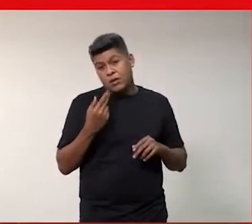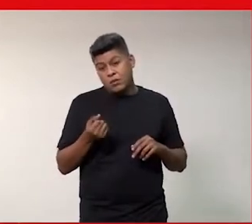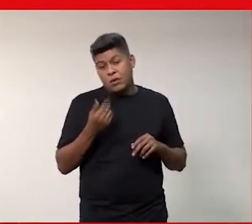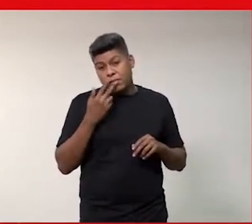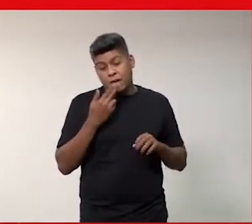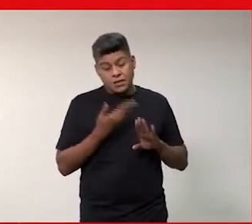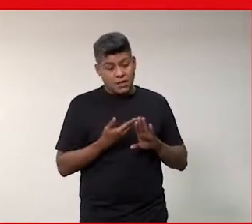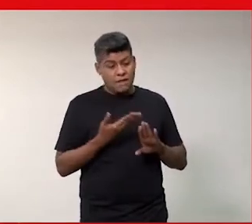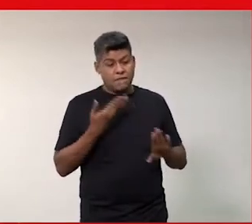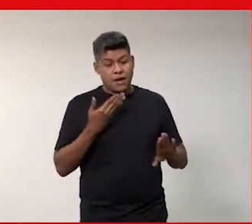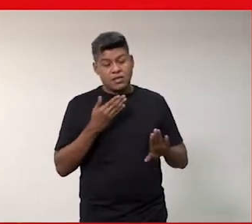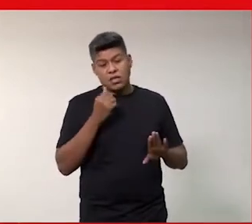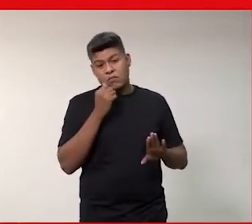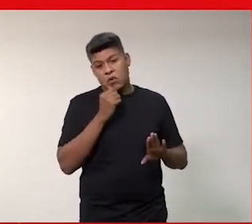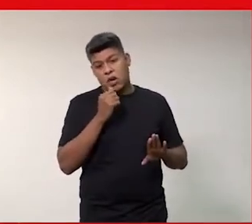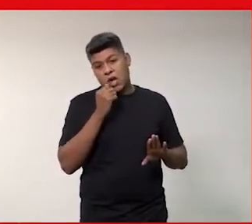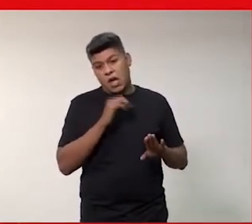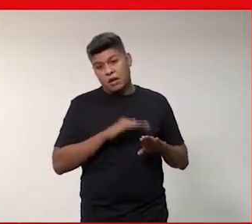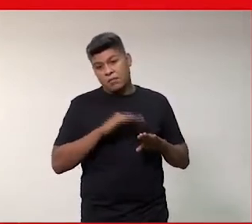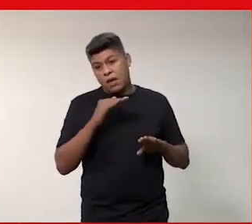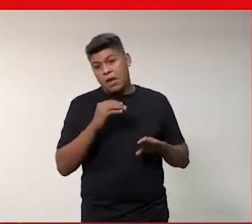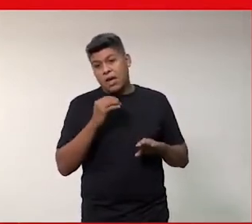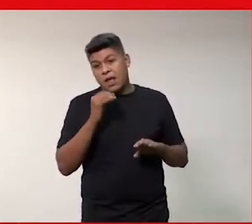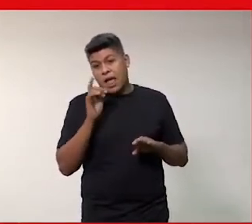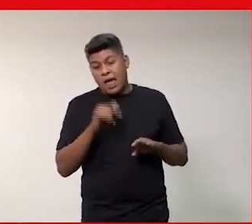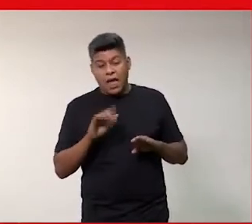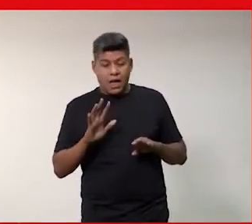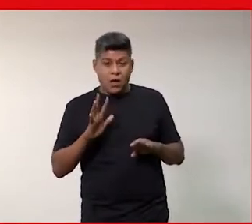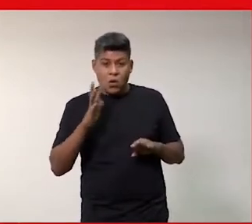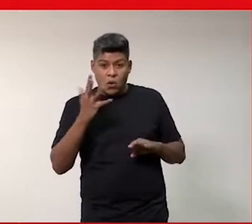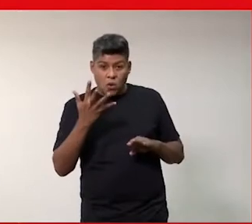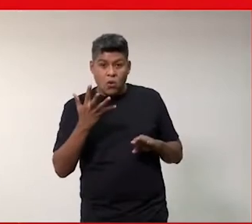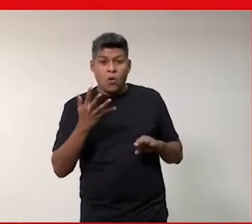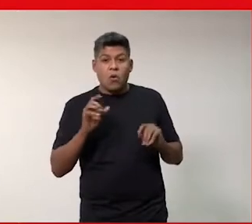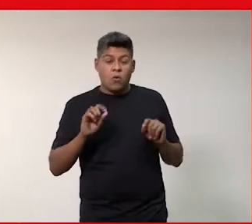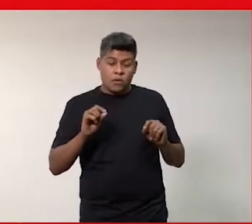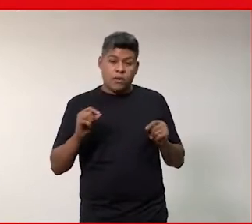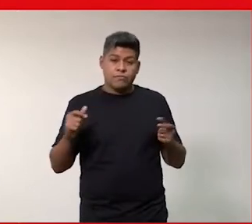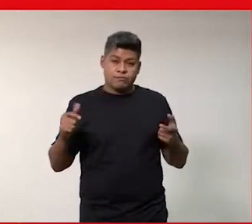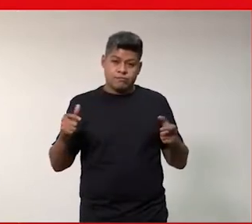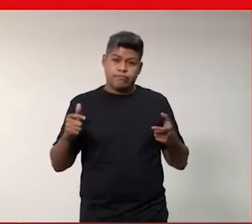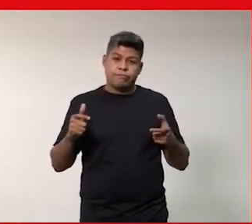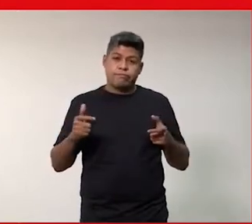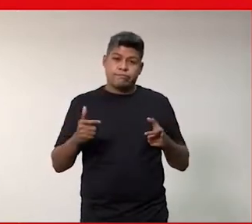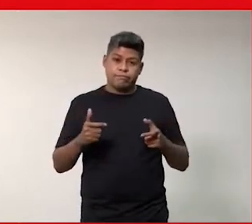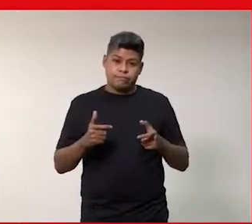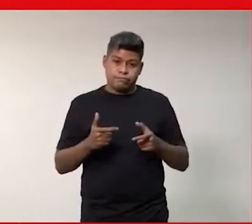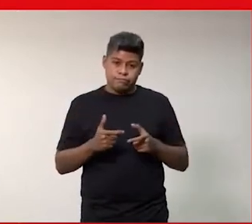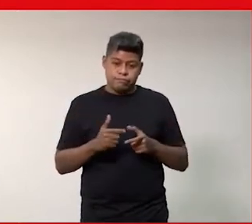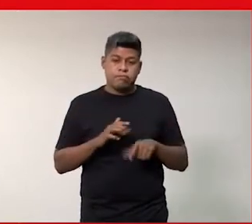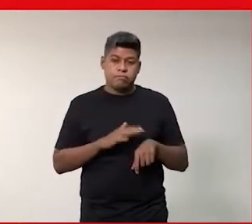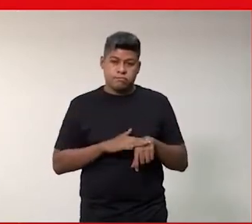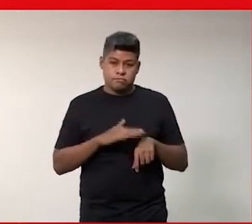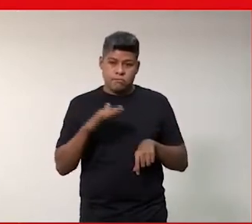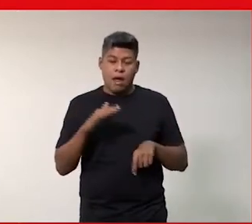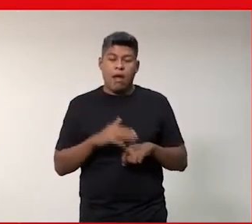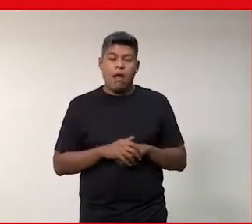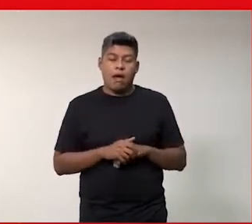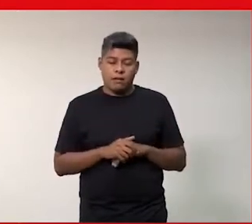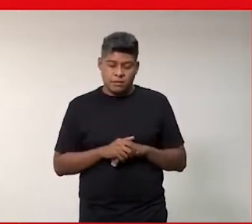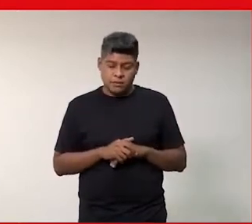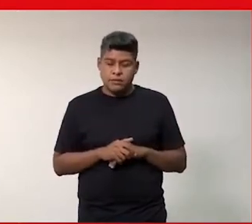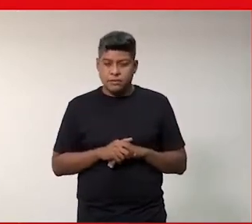afastando mais essas mulheres. Talvez, isso seja uma das causas para que essa queda tenha impactado muito mais as mulheres do que os homens.